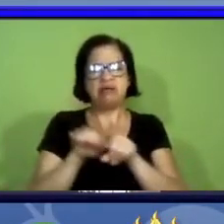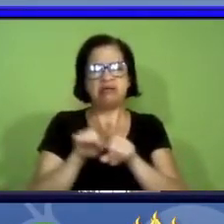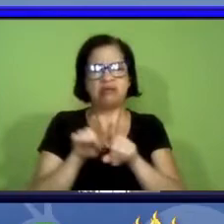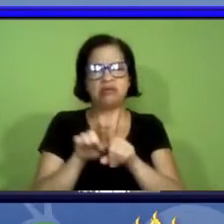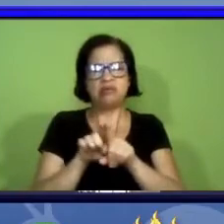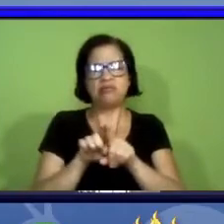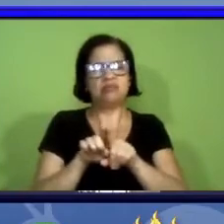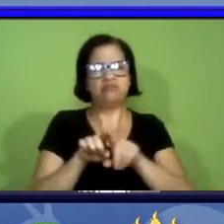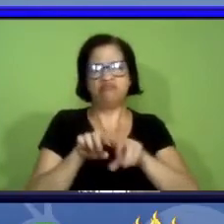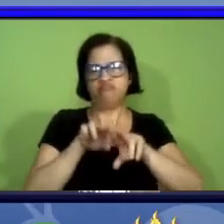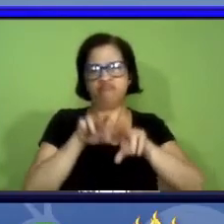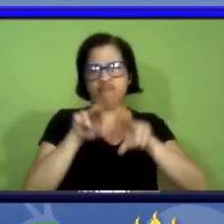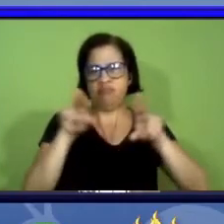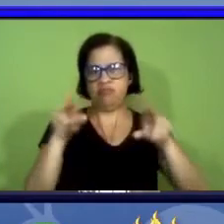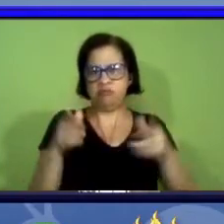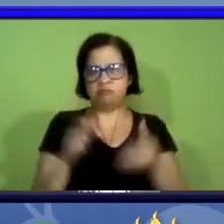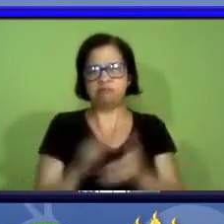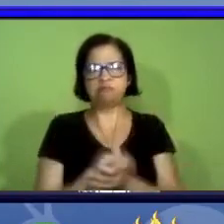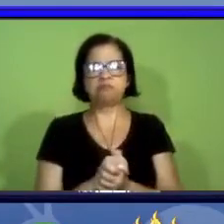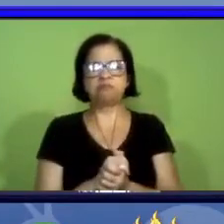parátipos e síntipos